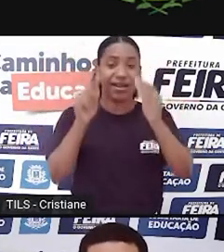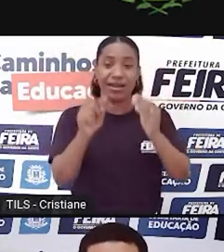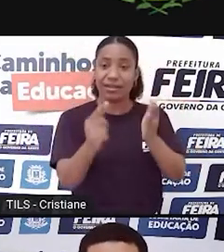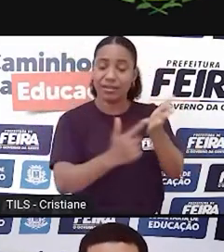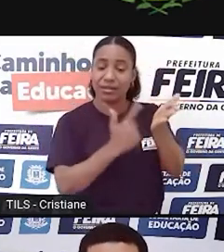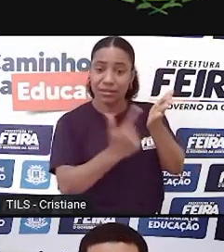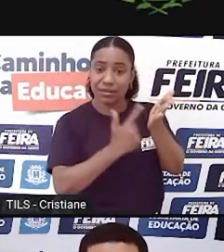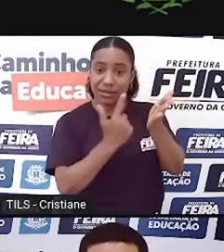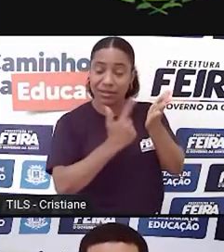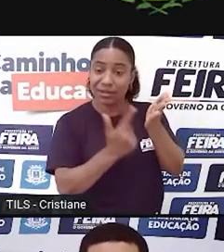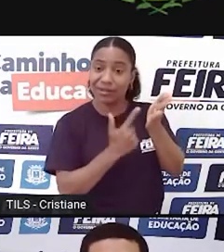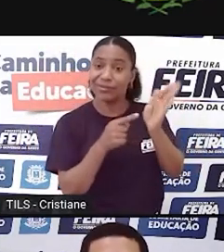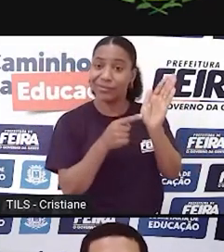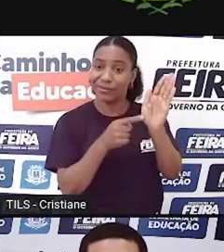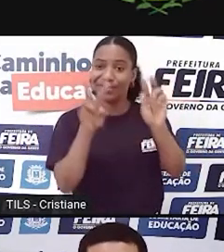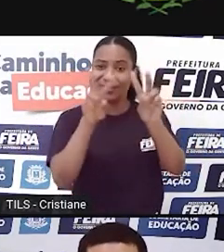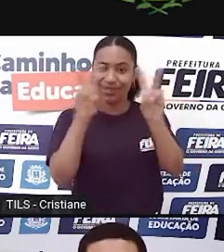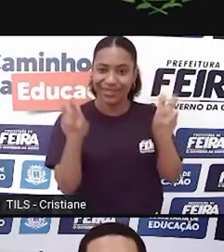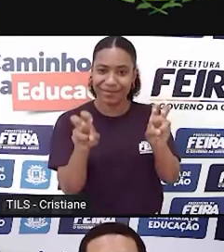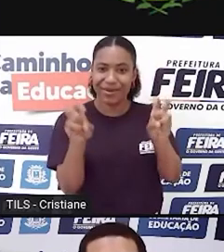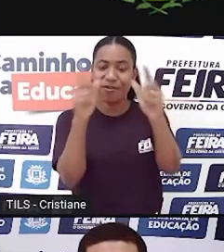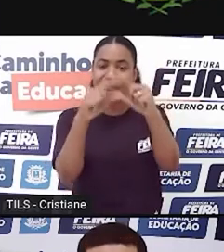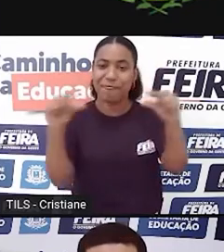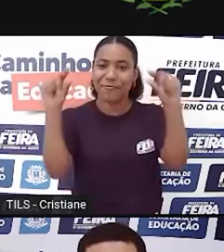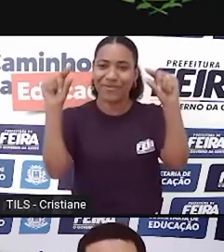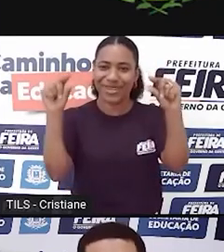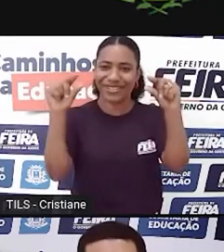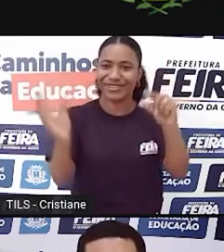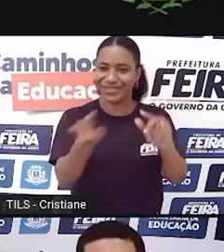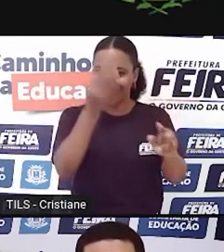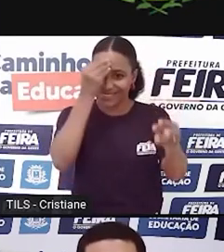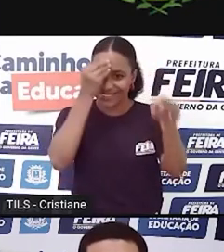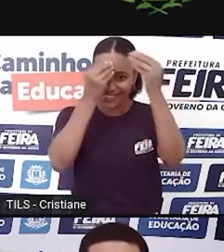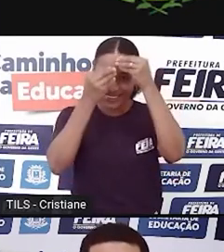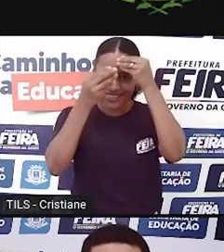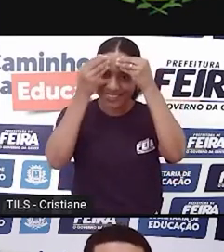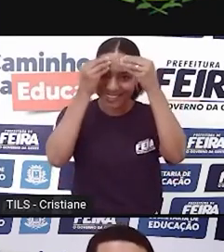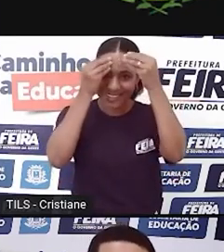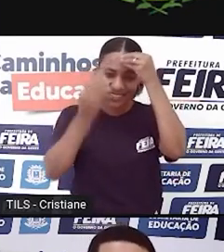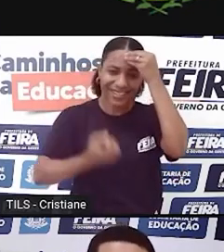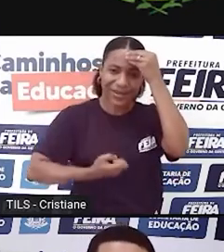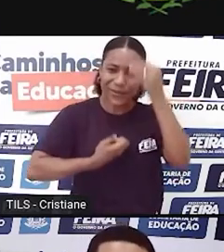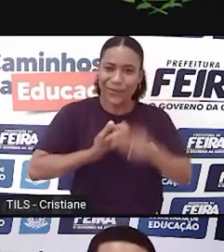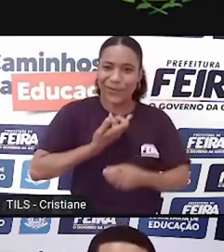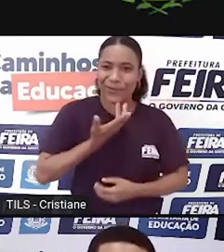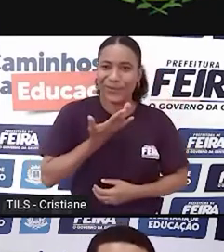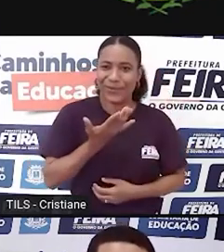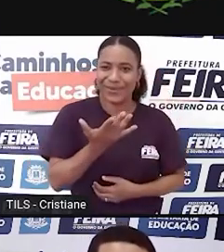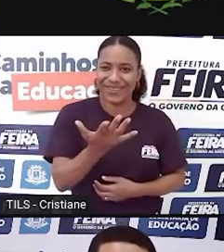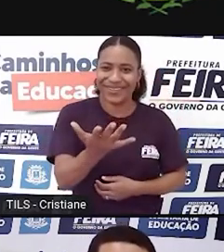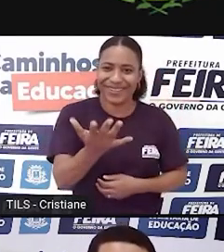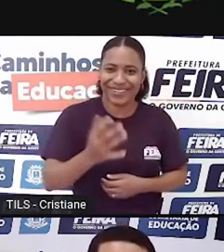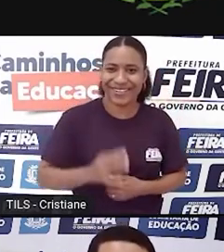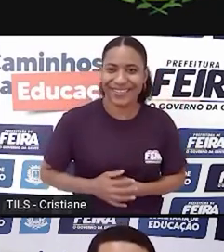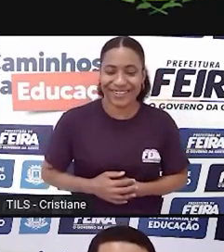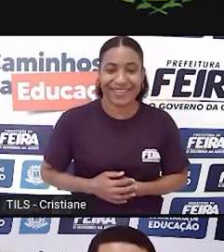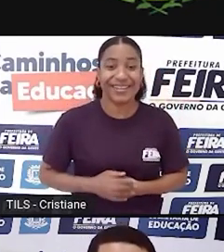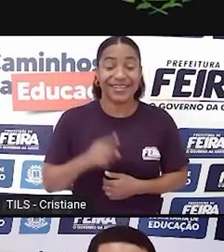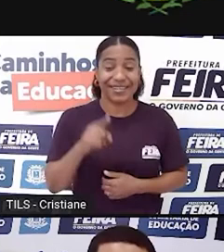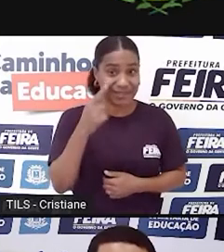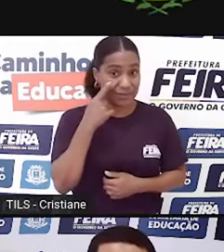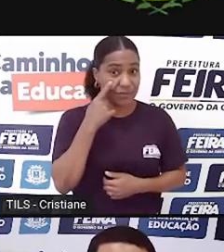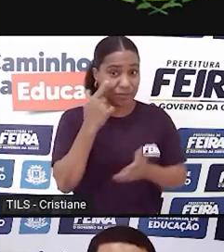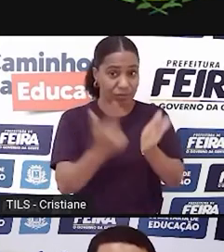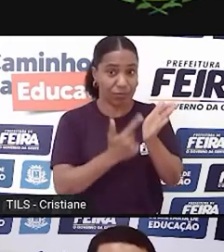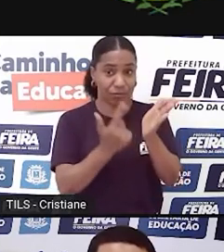primeira publicação solo, tá? A minha primeira publicação de forma coletiva foi no